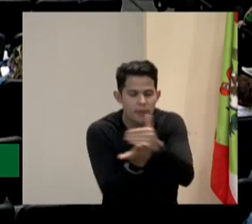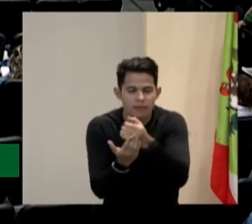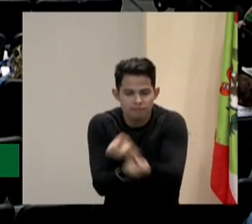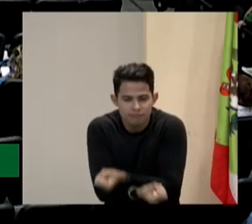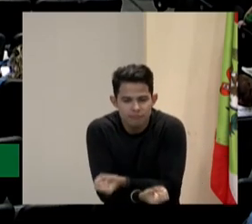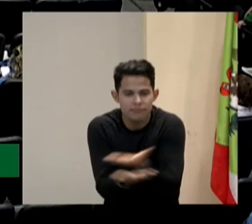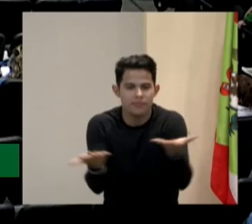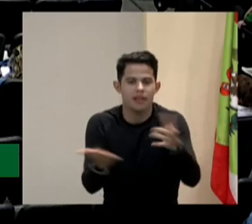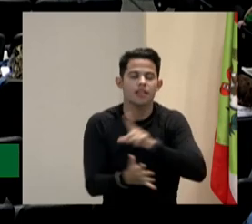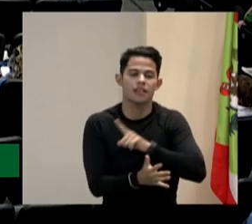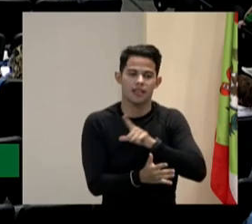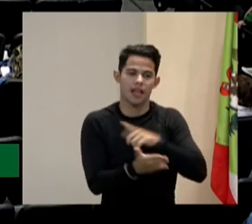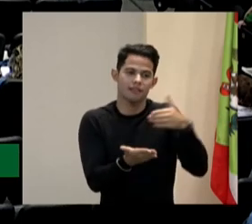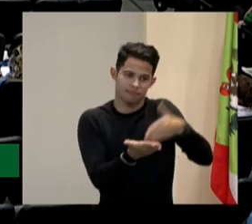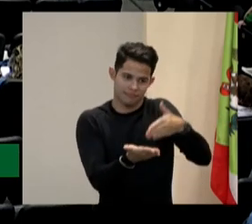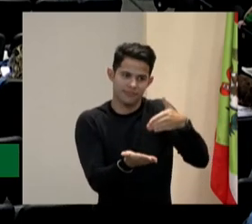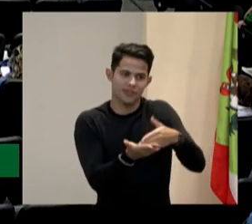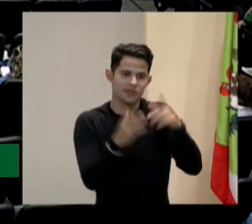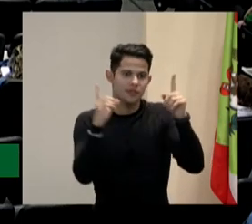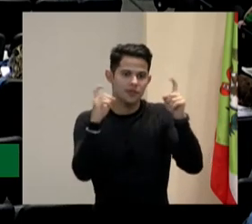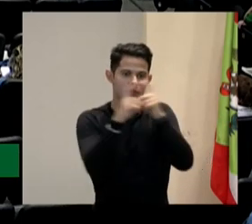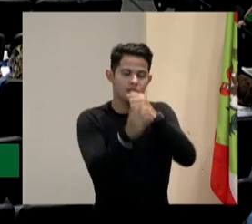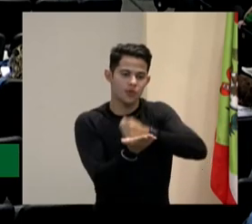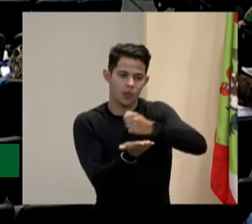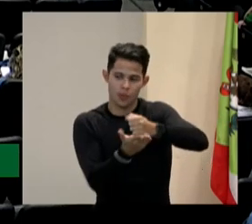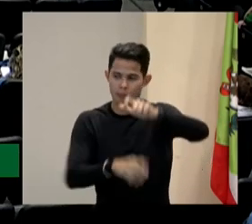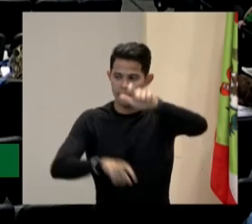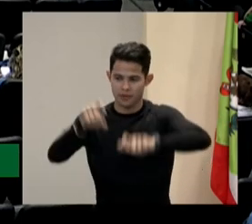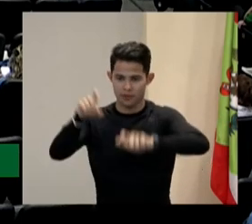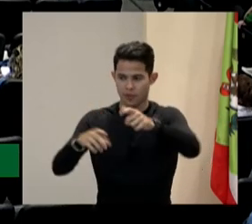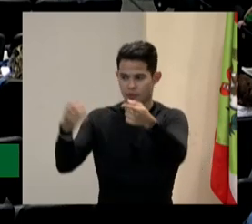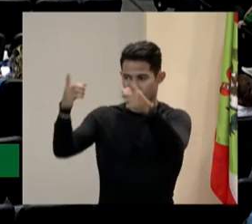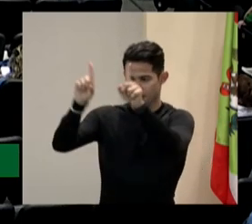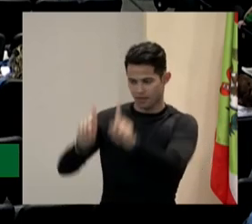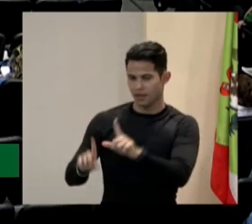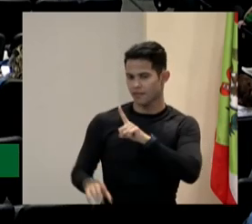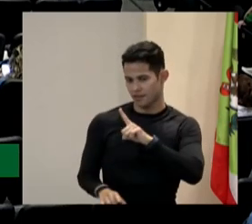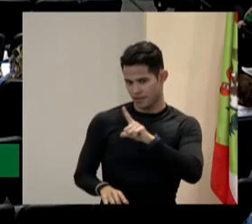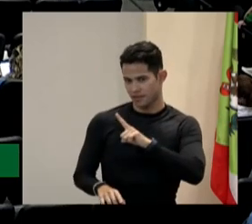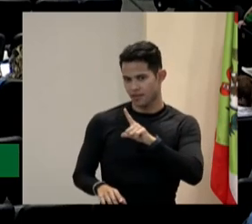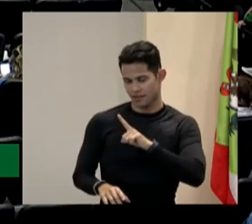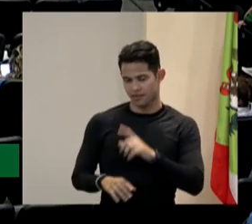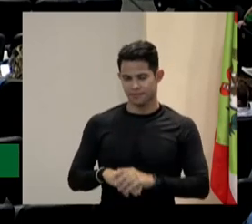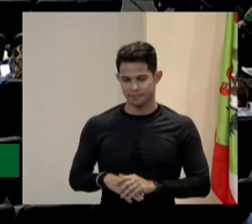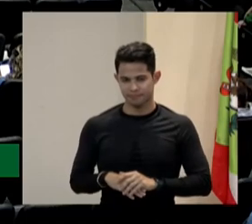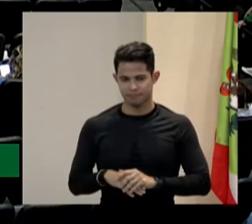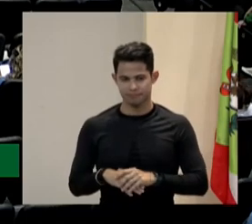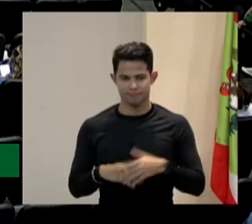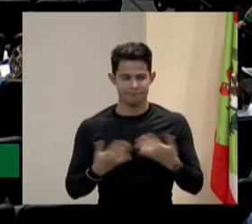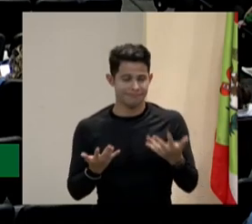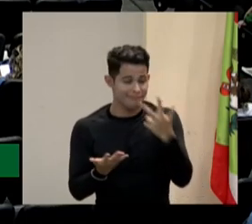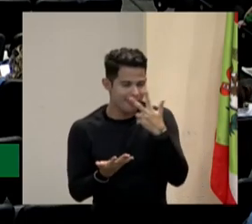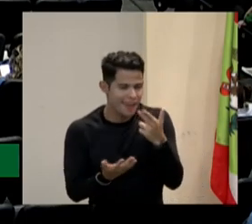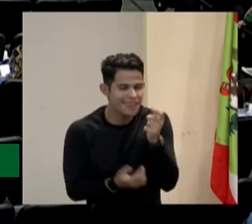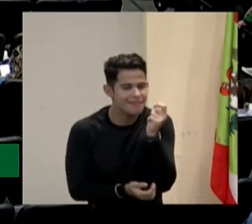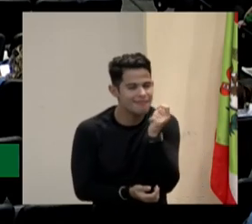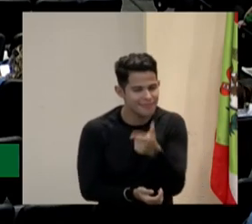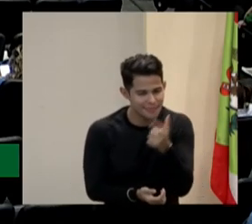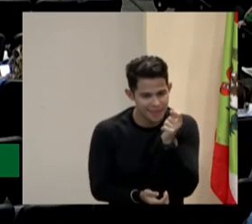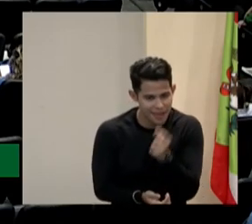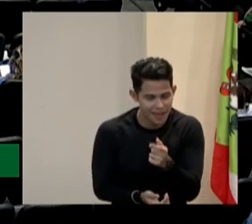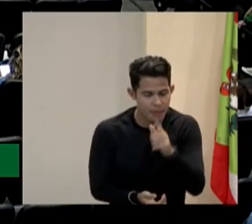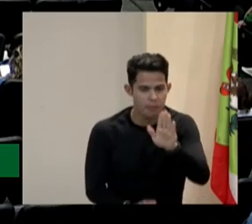de contratar pessoas com deficiência. Parece até uma piada, mas não.